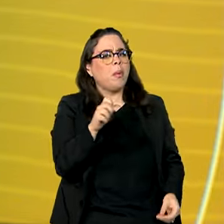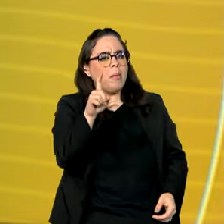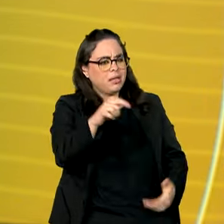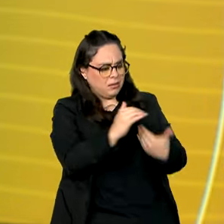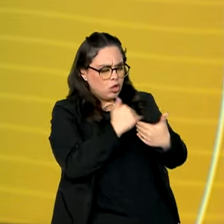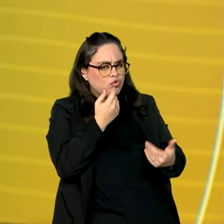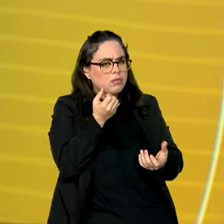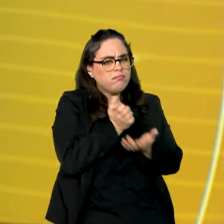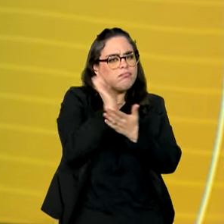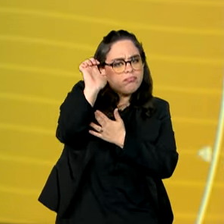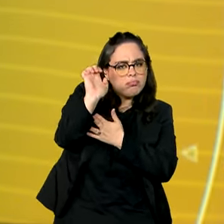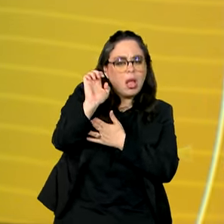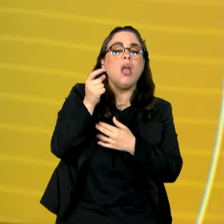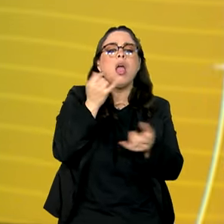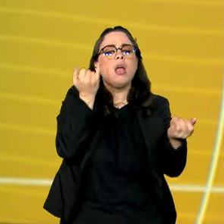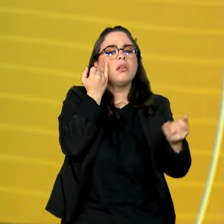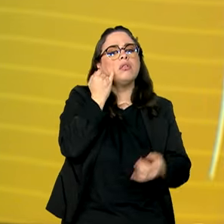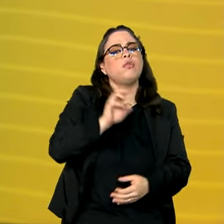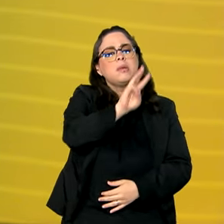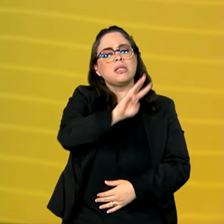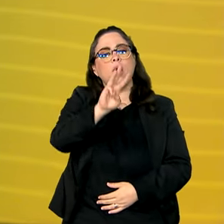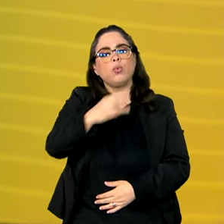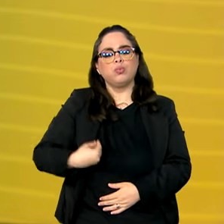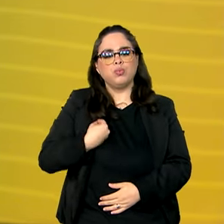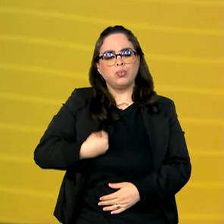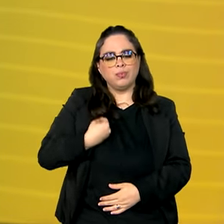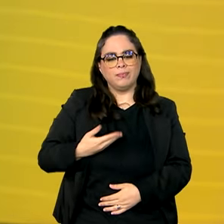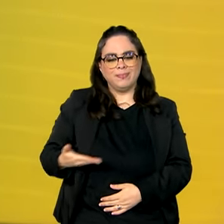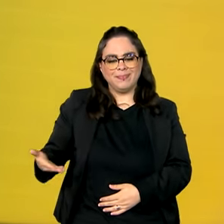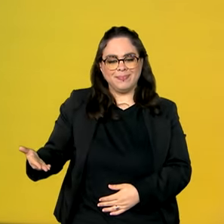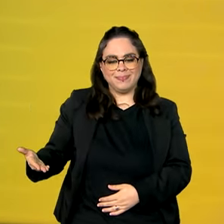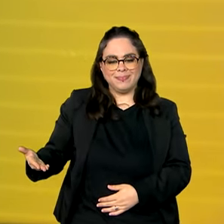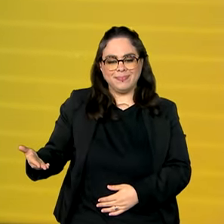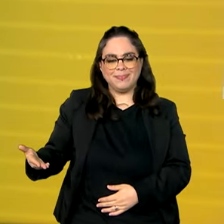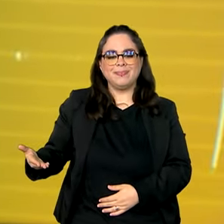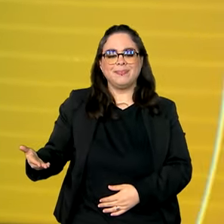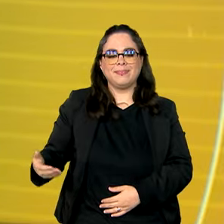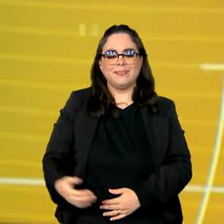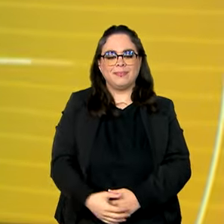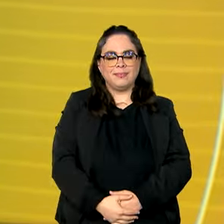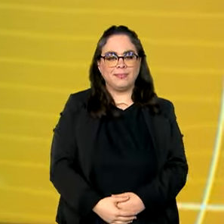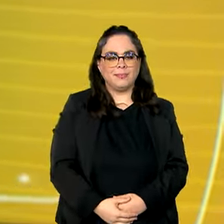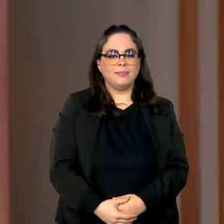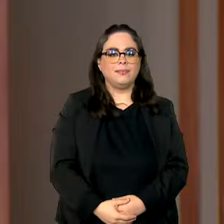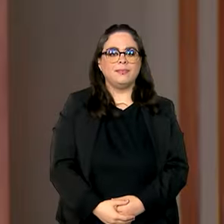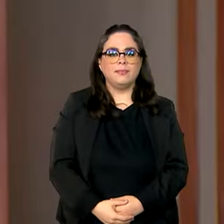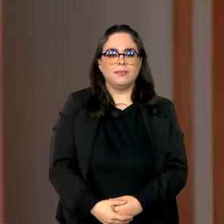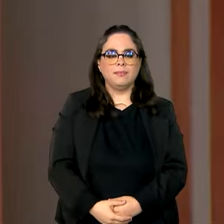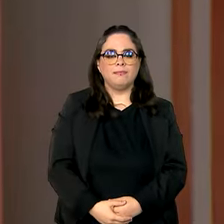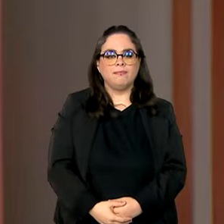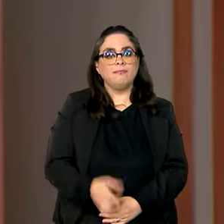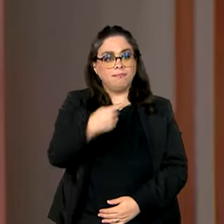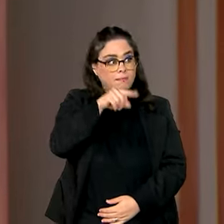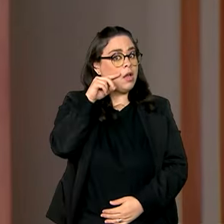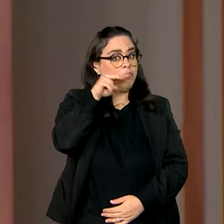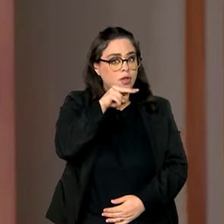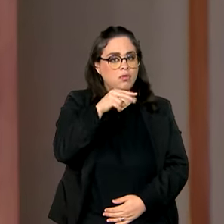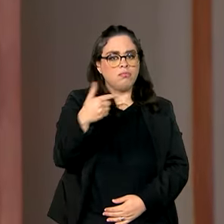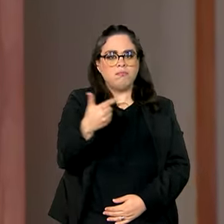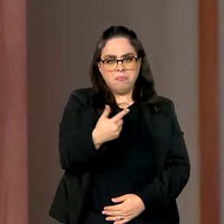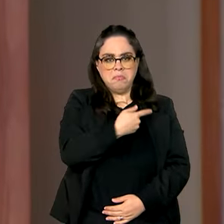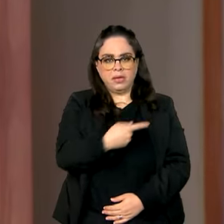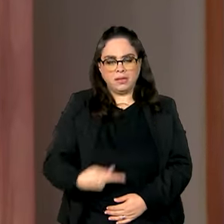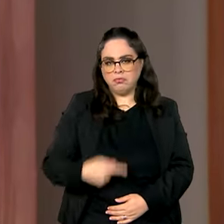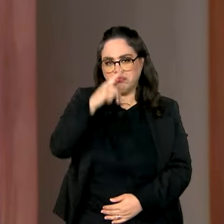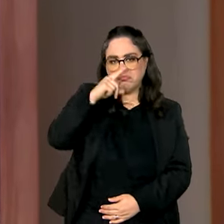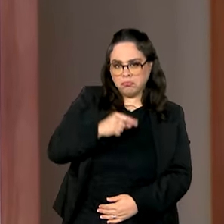produtos, você pode se informar melhor no site apexbrasil.com.br. E olha, a gente viu que o vice